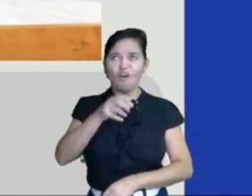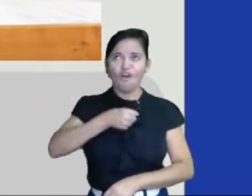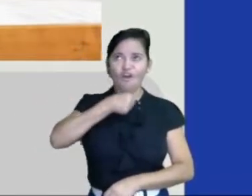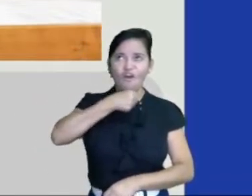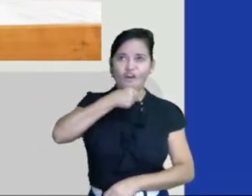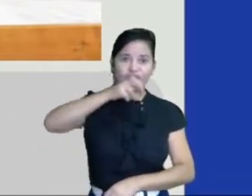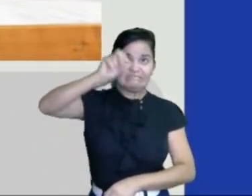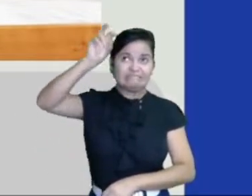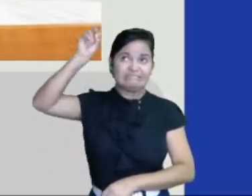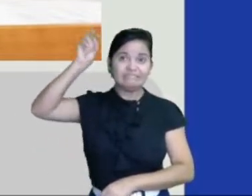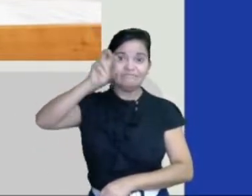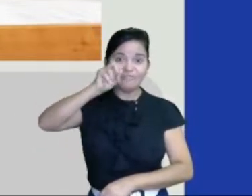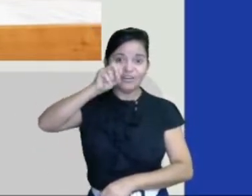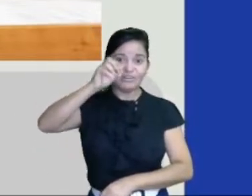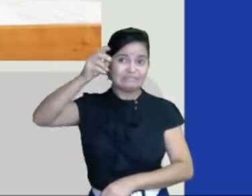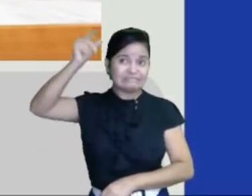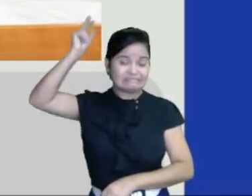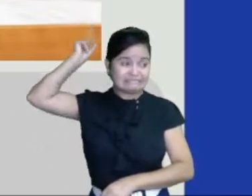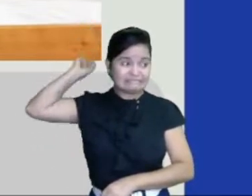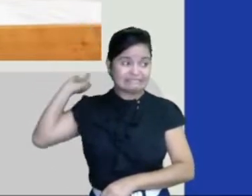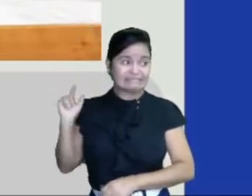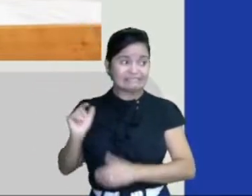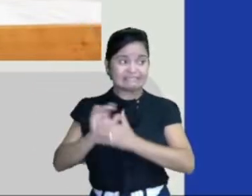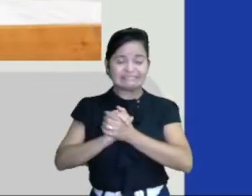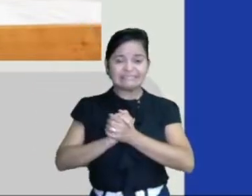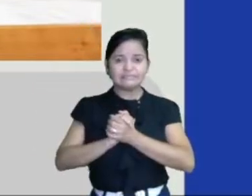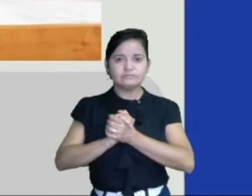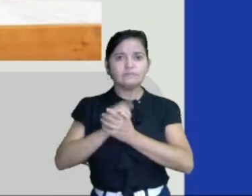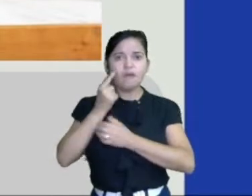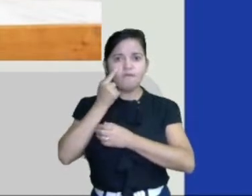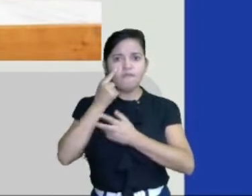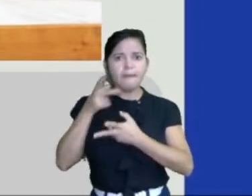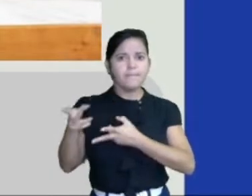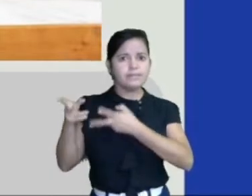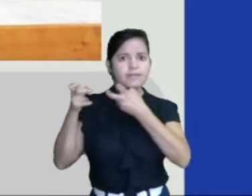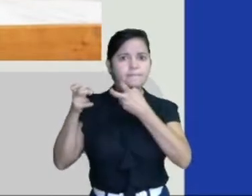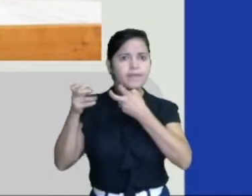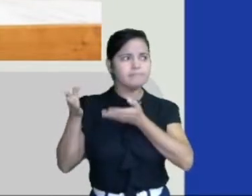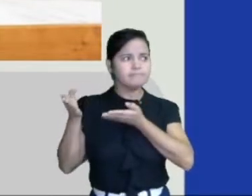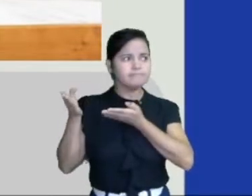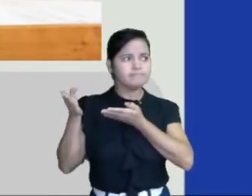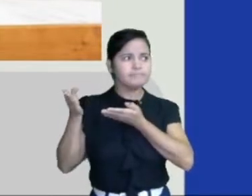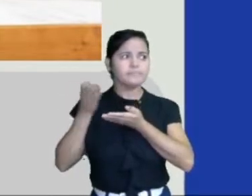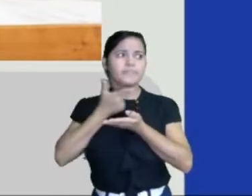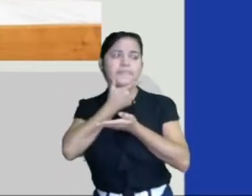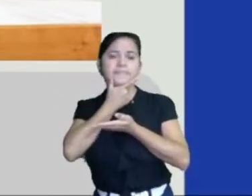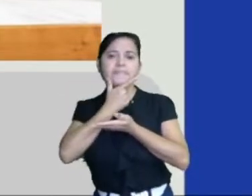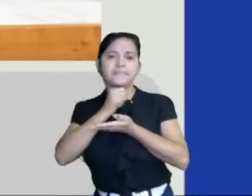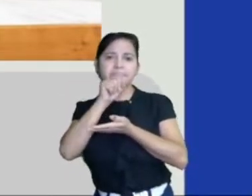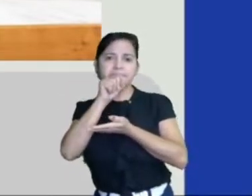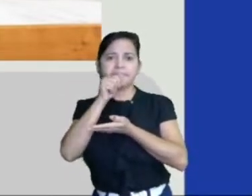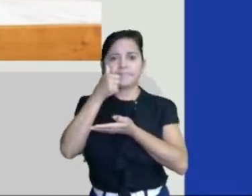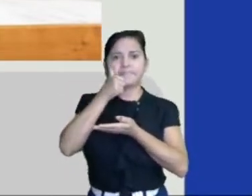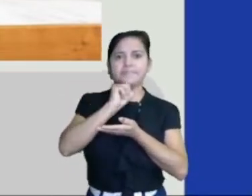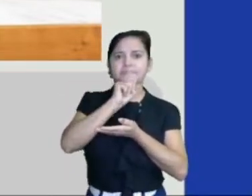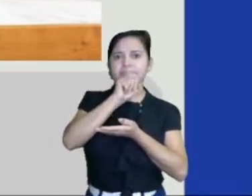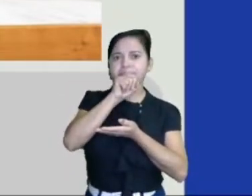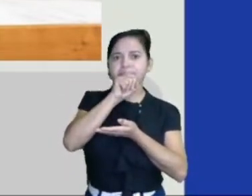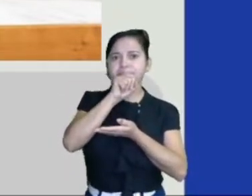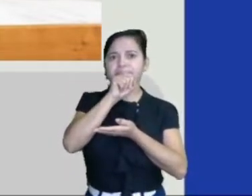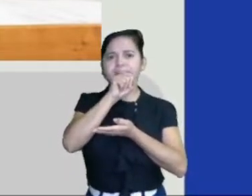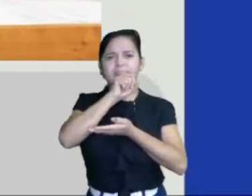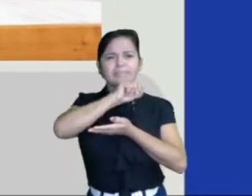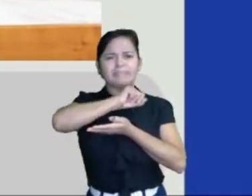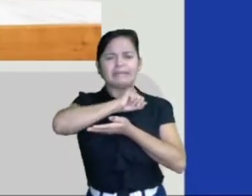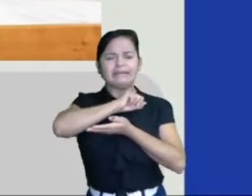Lá atrás, no passado. Vê só como era a família de antigamente. Tinha o pai, a mãe e um